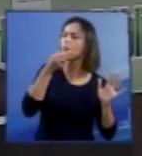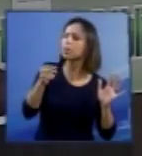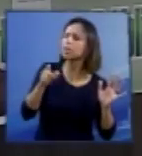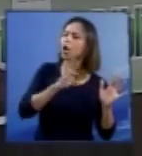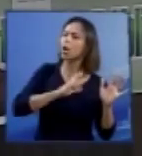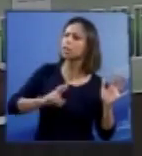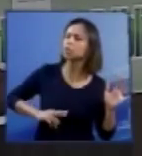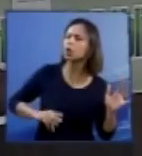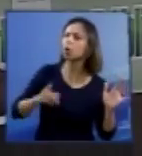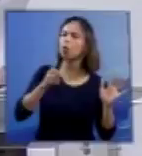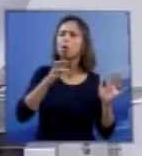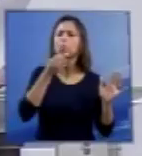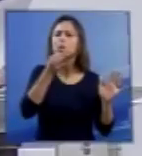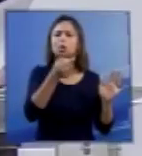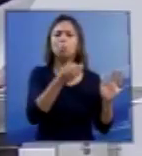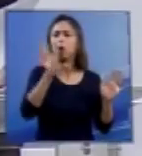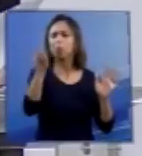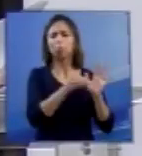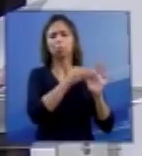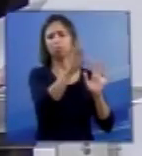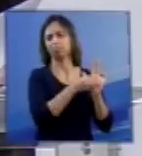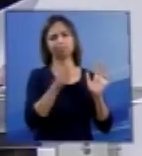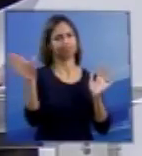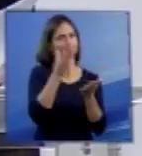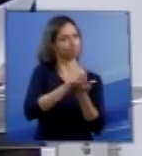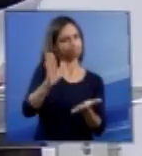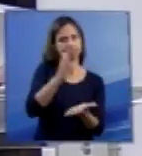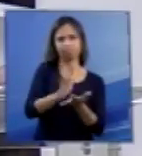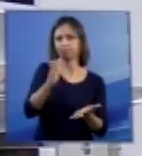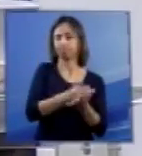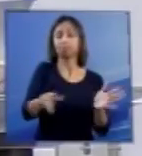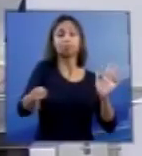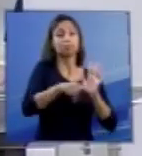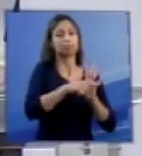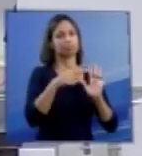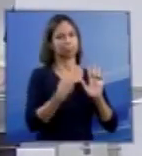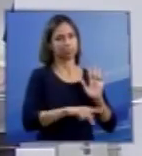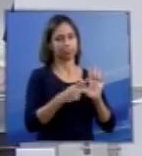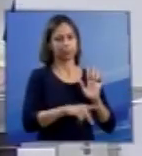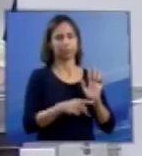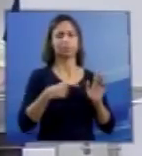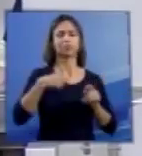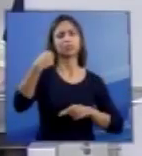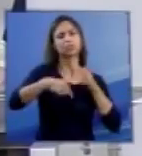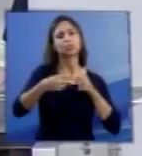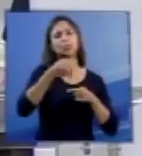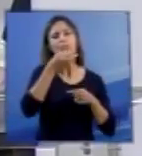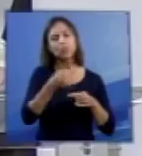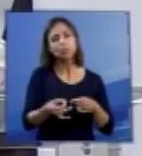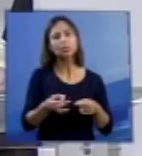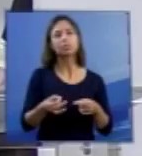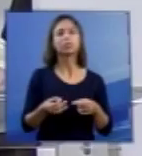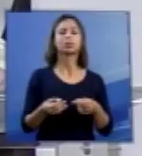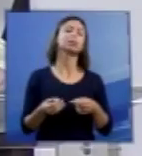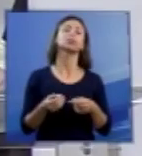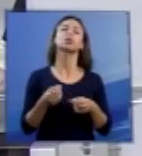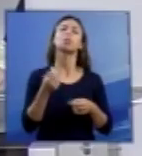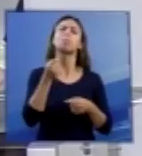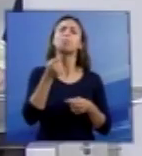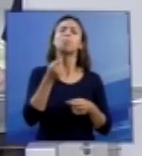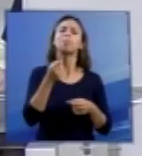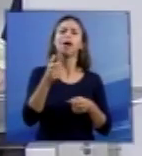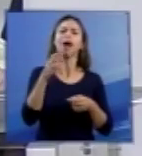Em segundo lugar, eu gostaria de colocar à consideração de todos e todas uma questão poucas vezes